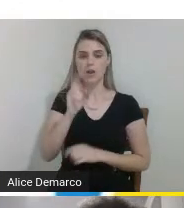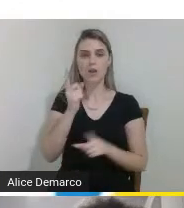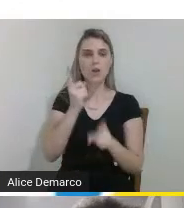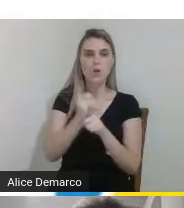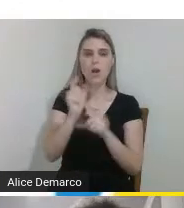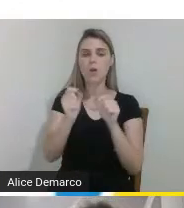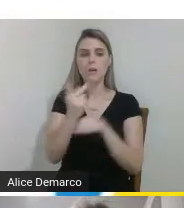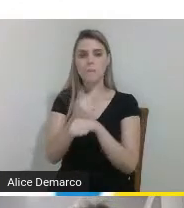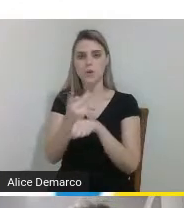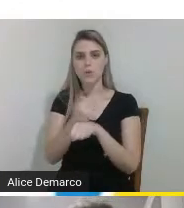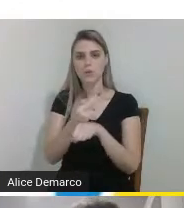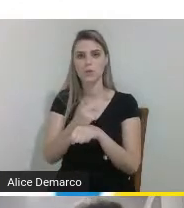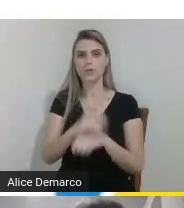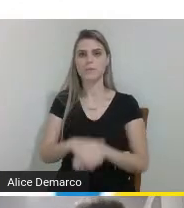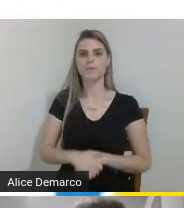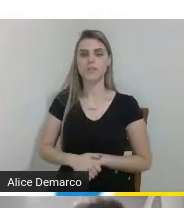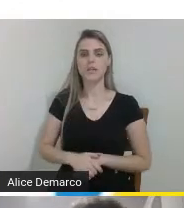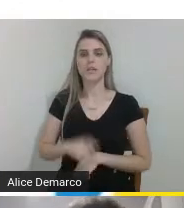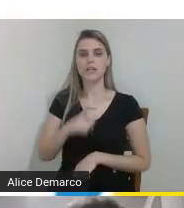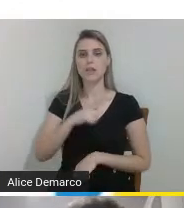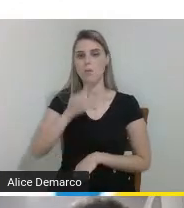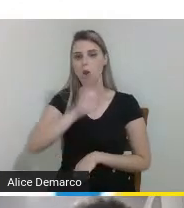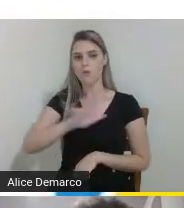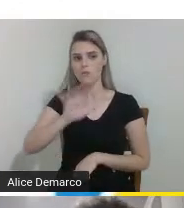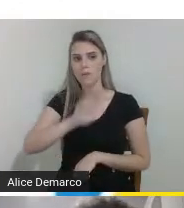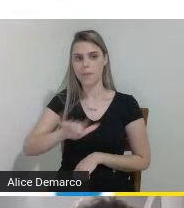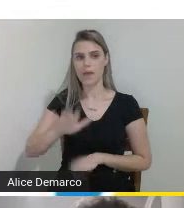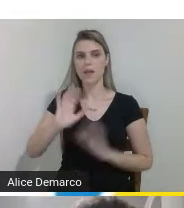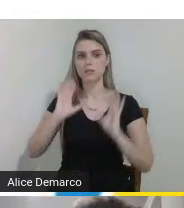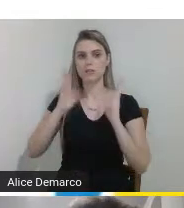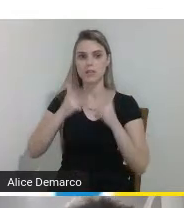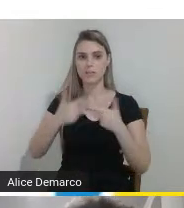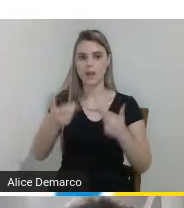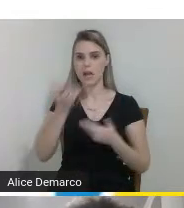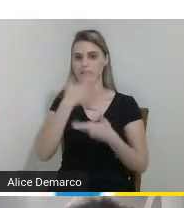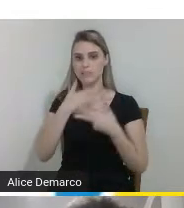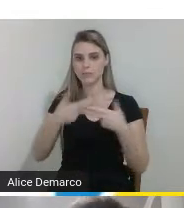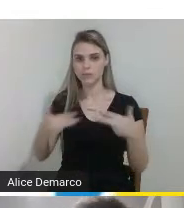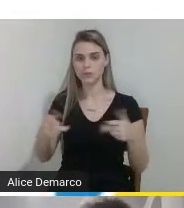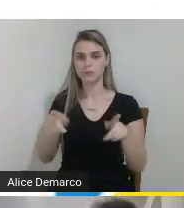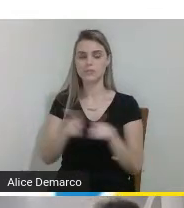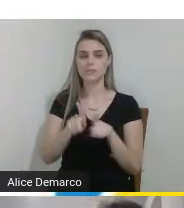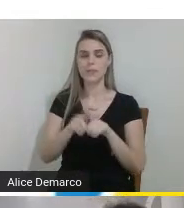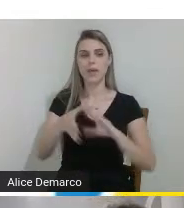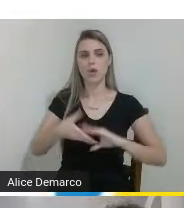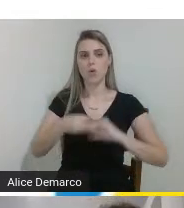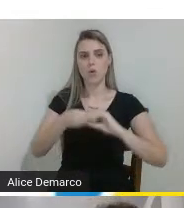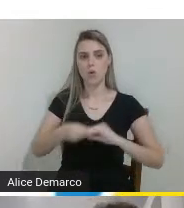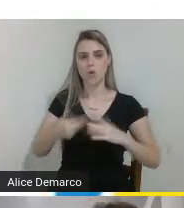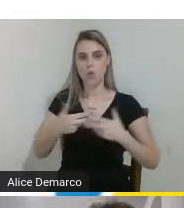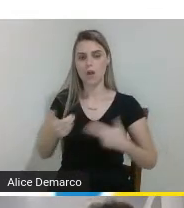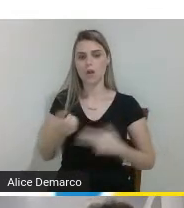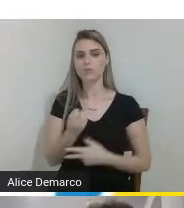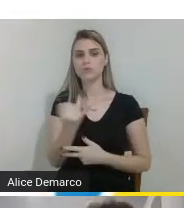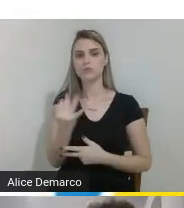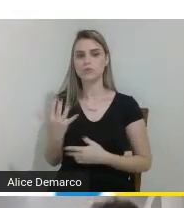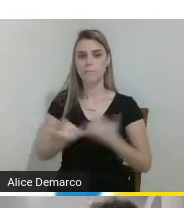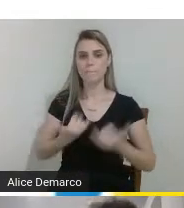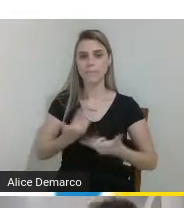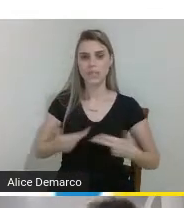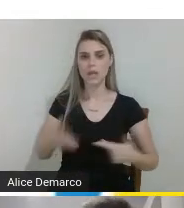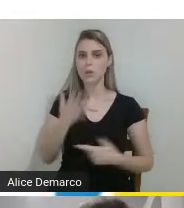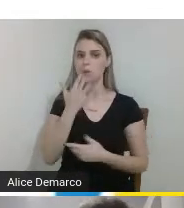então nas categorias nós temos o alfabeto os animais as frutas os cumprimentos os números os brinquedos e as cores